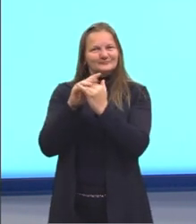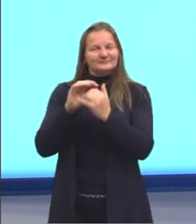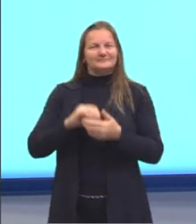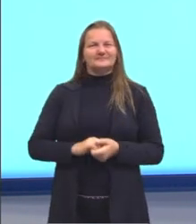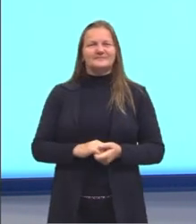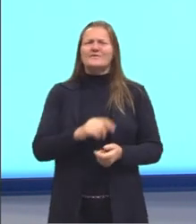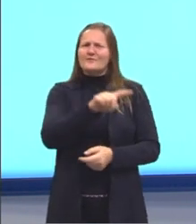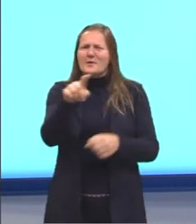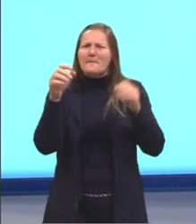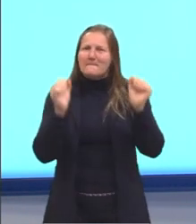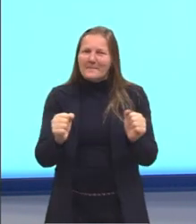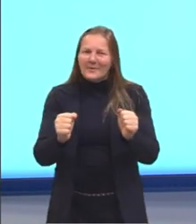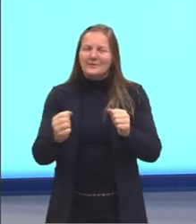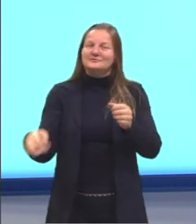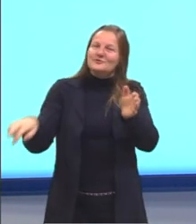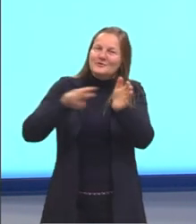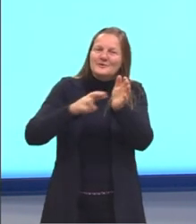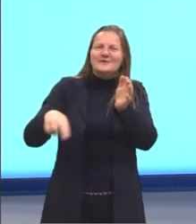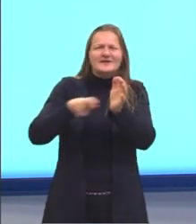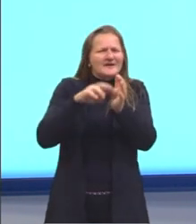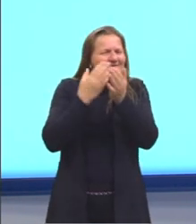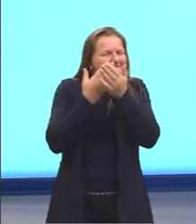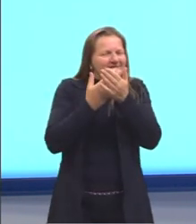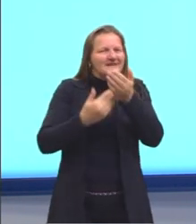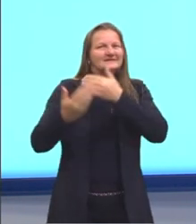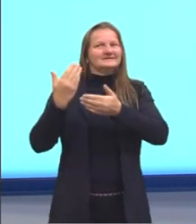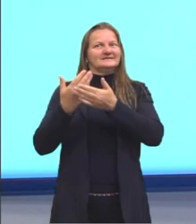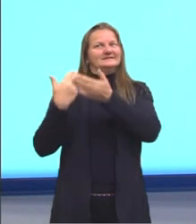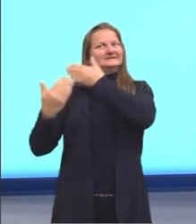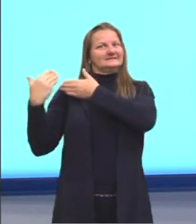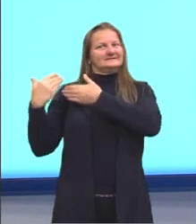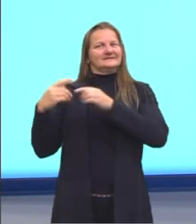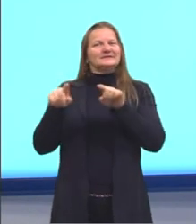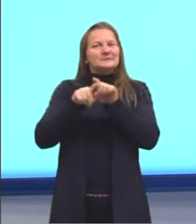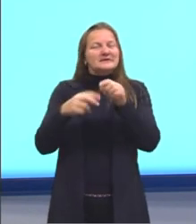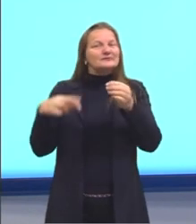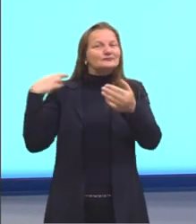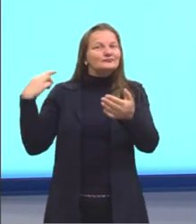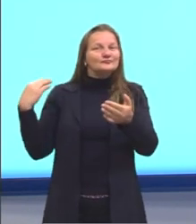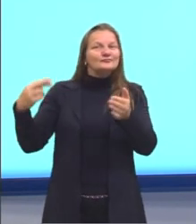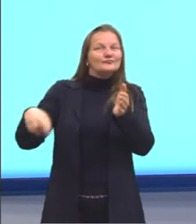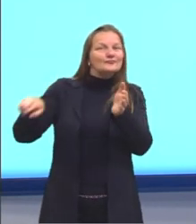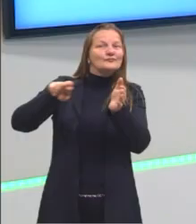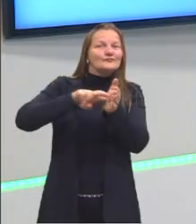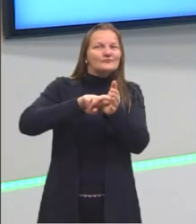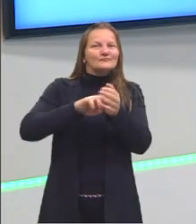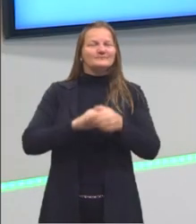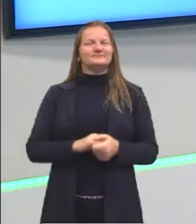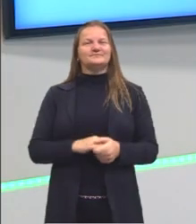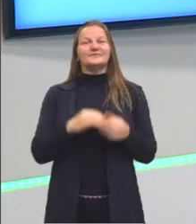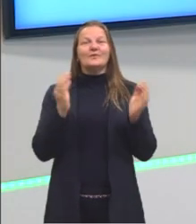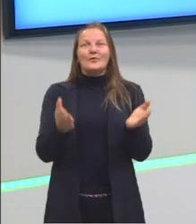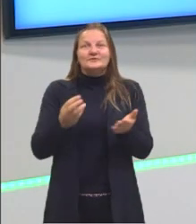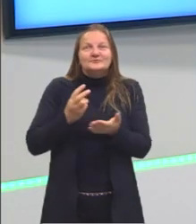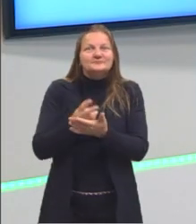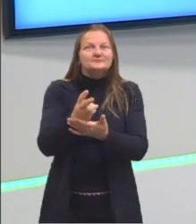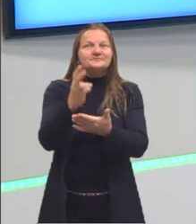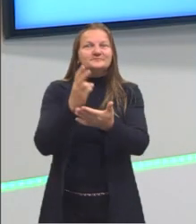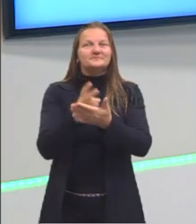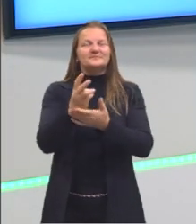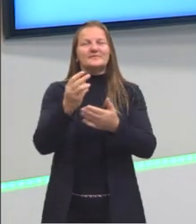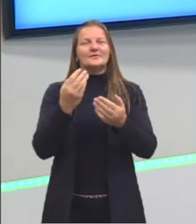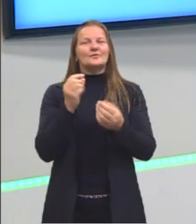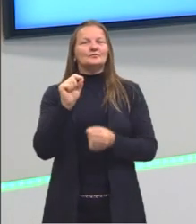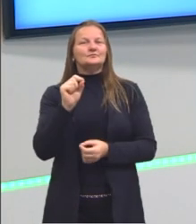Assim vocês podem retomar as aulas anteriores e dar uma revisada. Hoje nós vamos dar continuidade